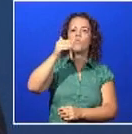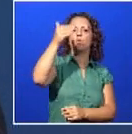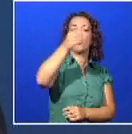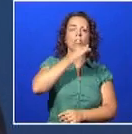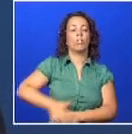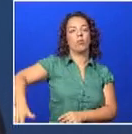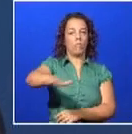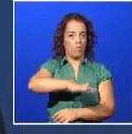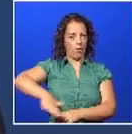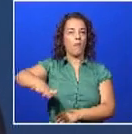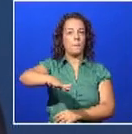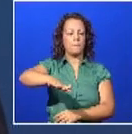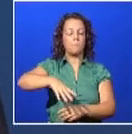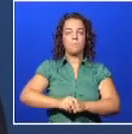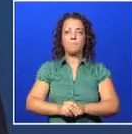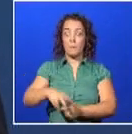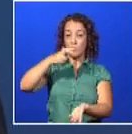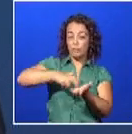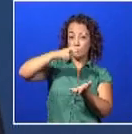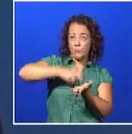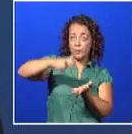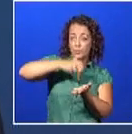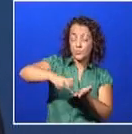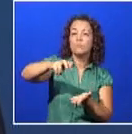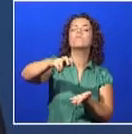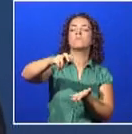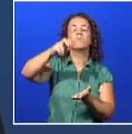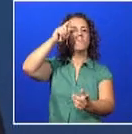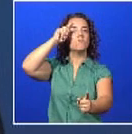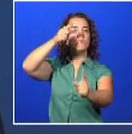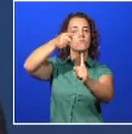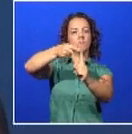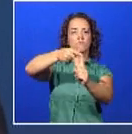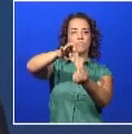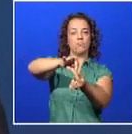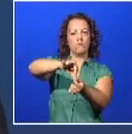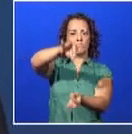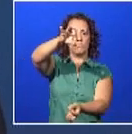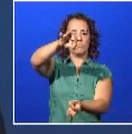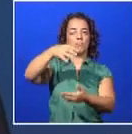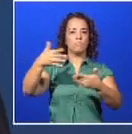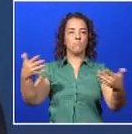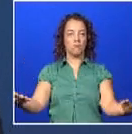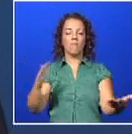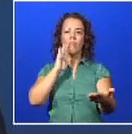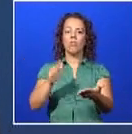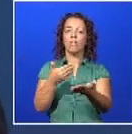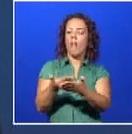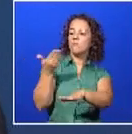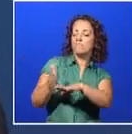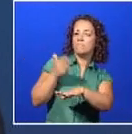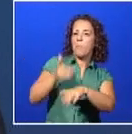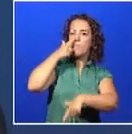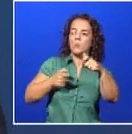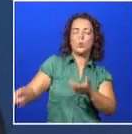futuro da nossa terra. Uma caminhada que assenta num ponto de honra. Não deixar ninguém